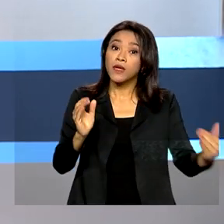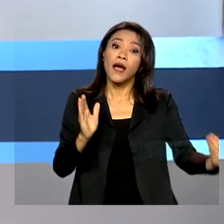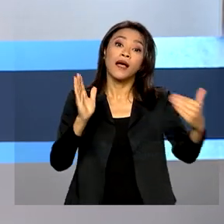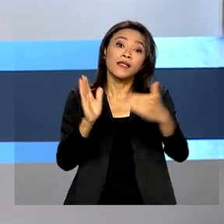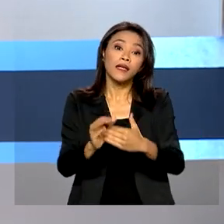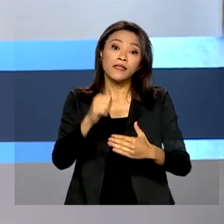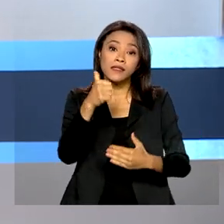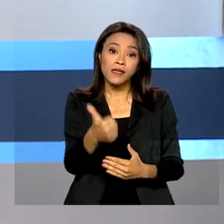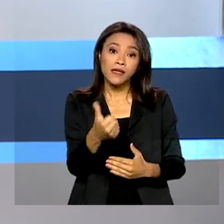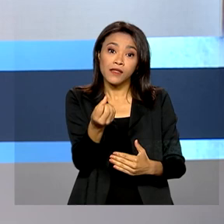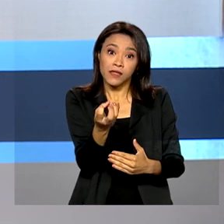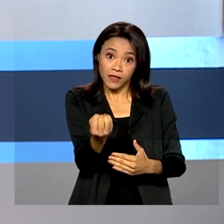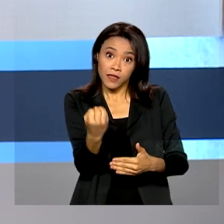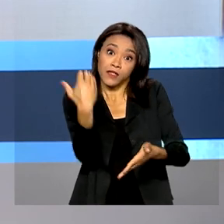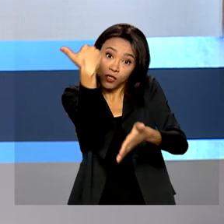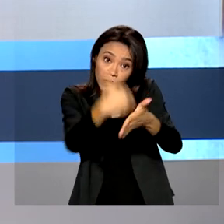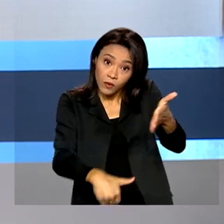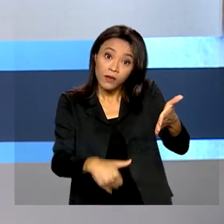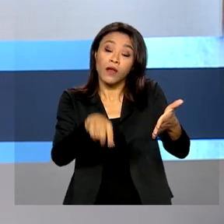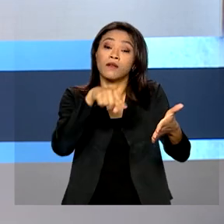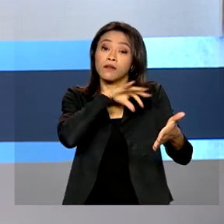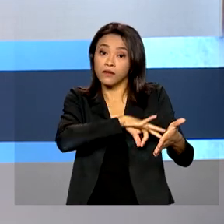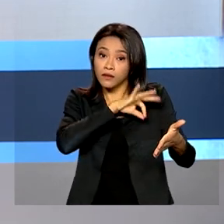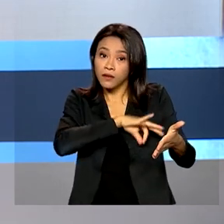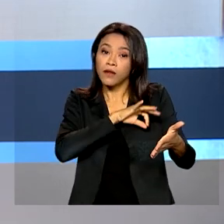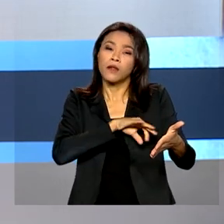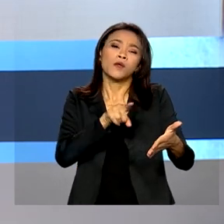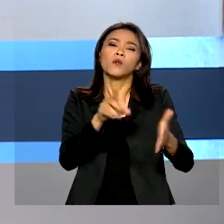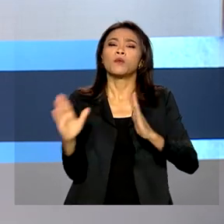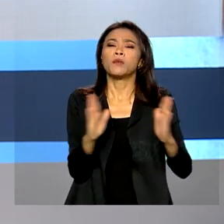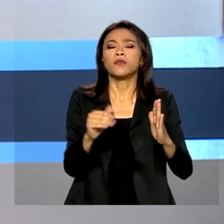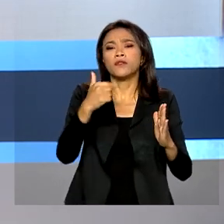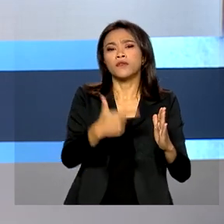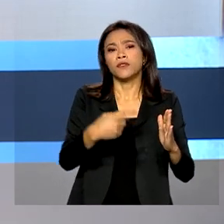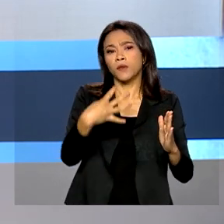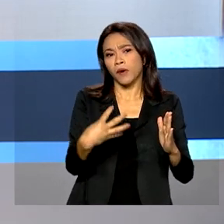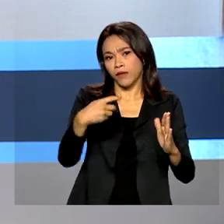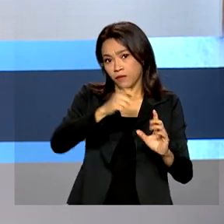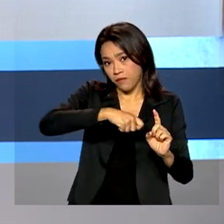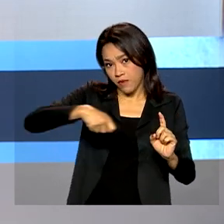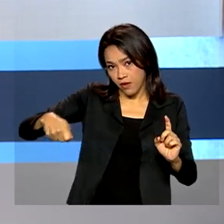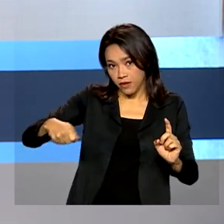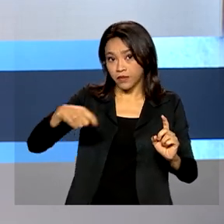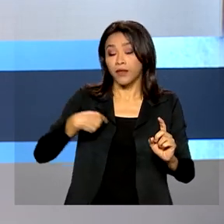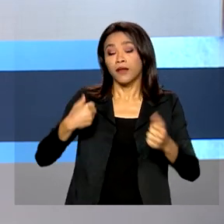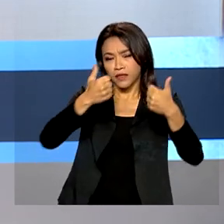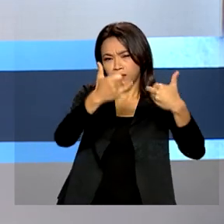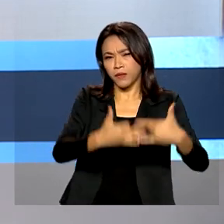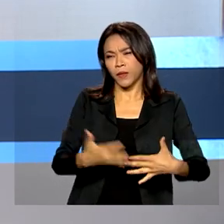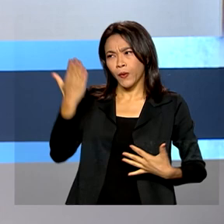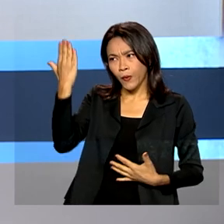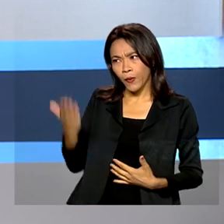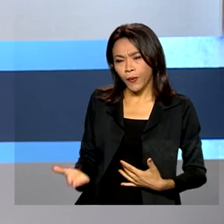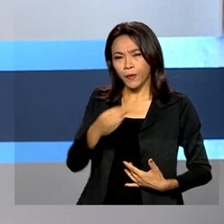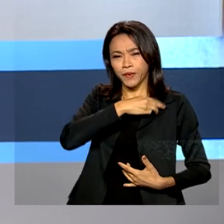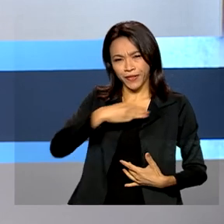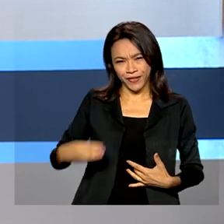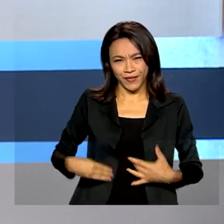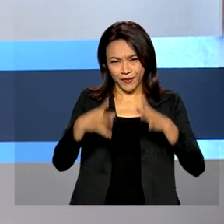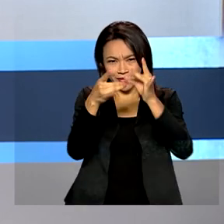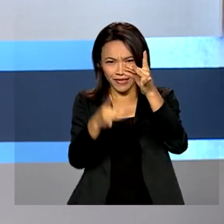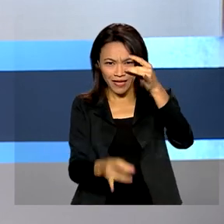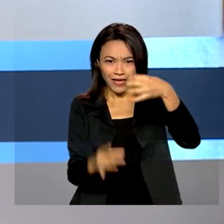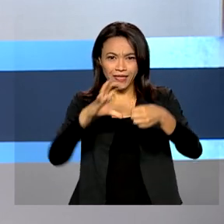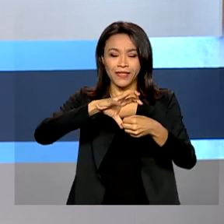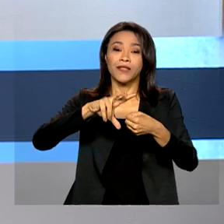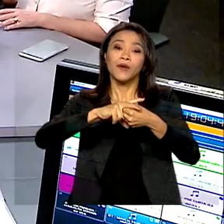por mês, com prazo máximo de financiamento de 24 meses. O ministro da Cidadania deu detalhes no programa de rádio A Voz do